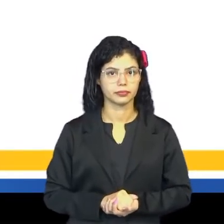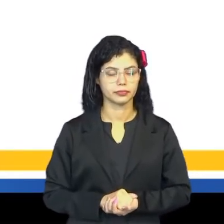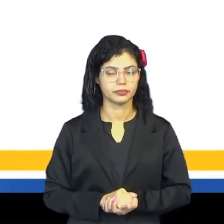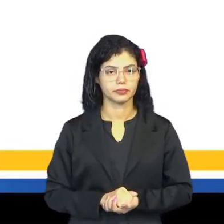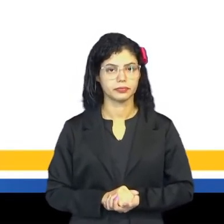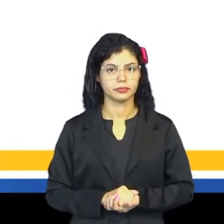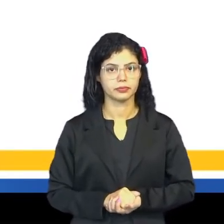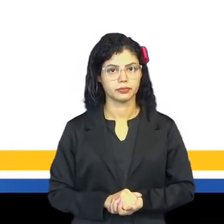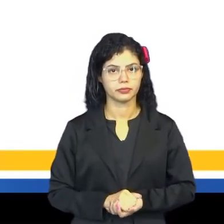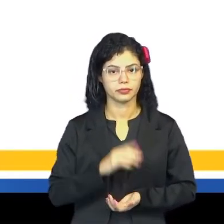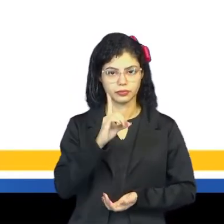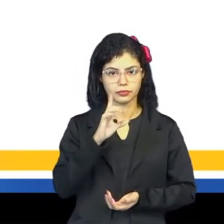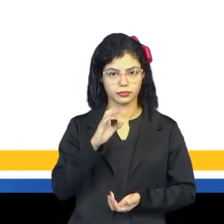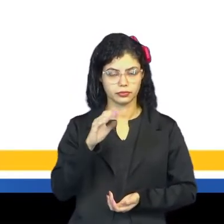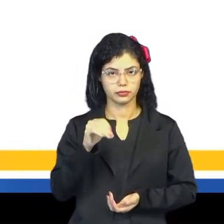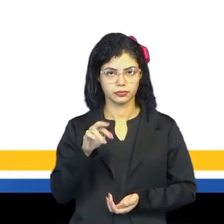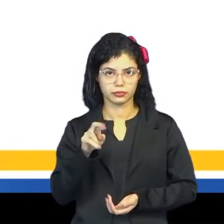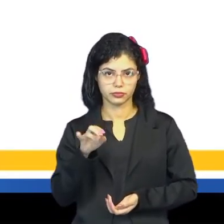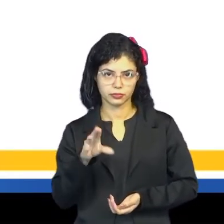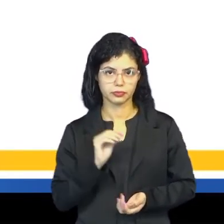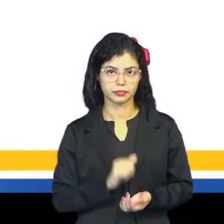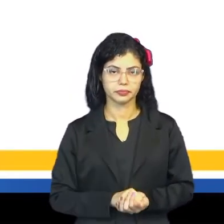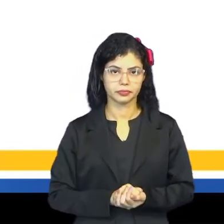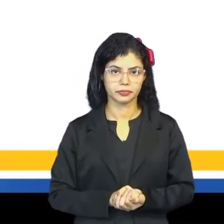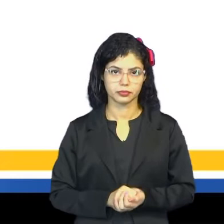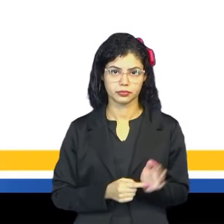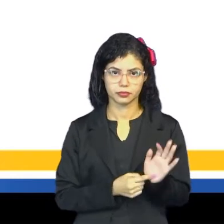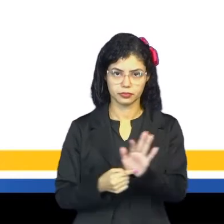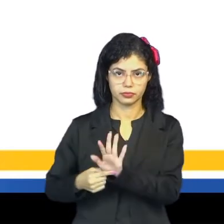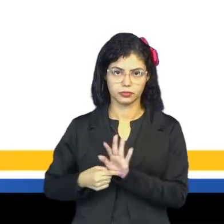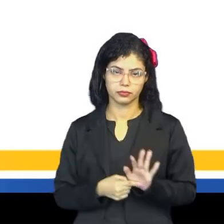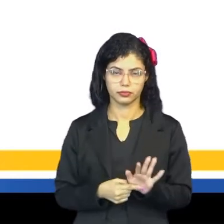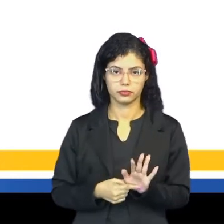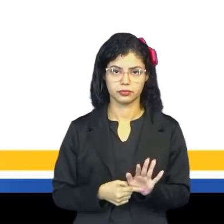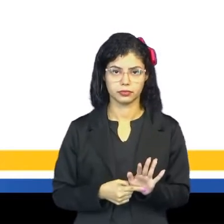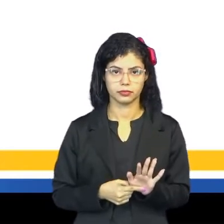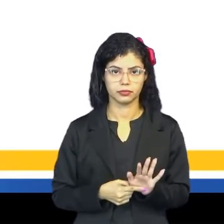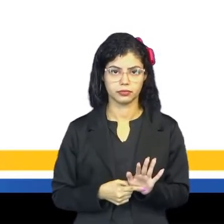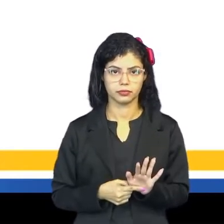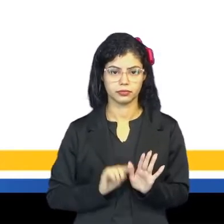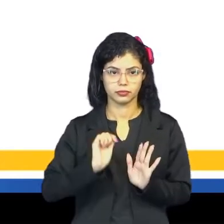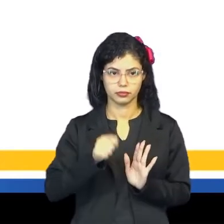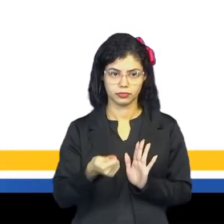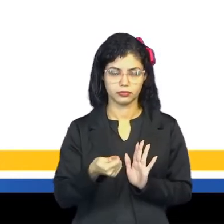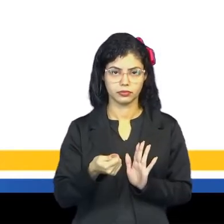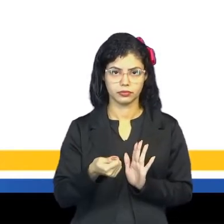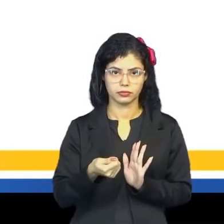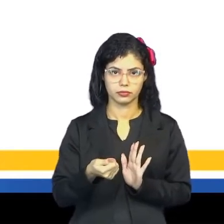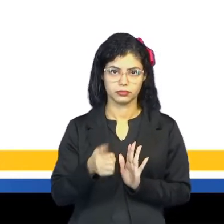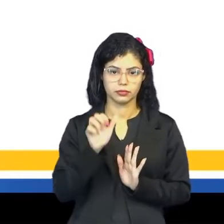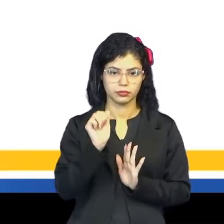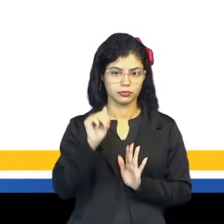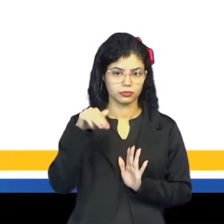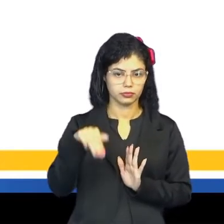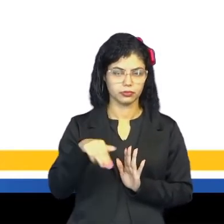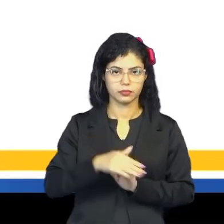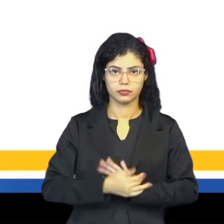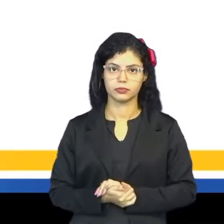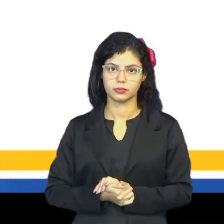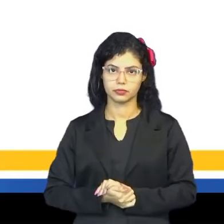Tá? O decâmetro. O decâmetro é representado pela simbologia d-a-m.